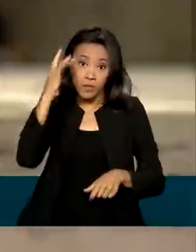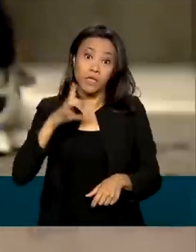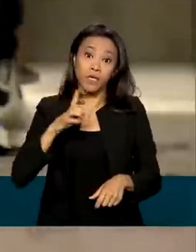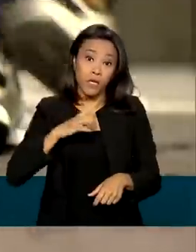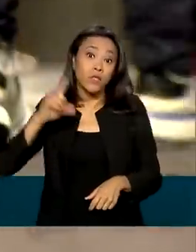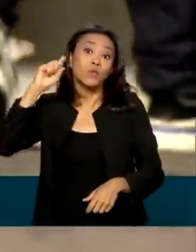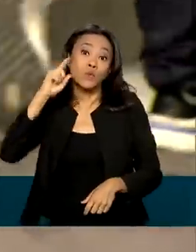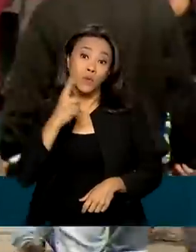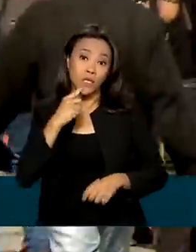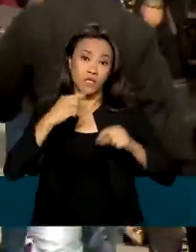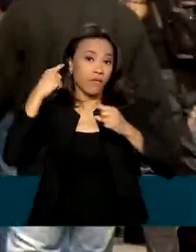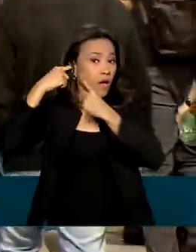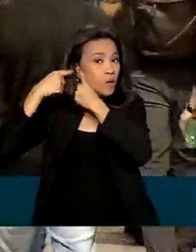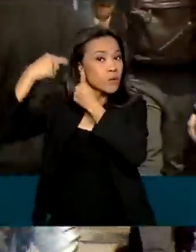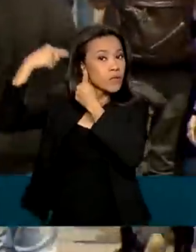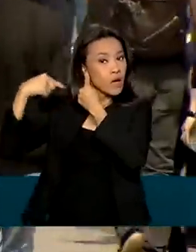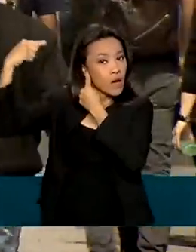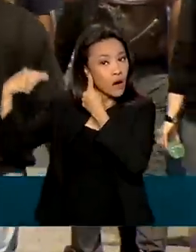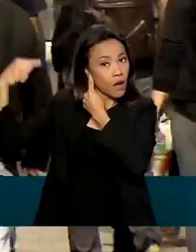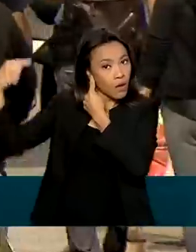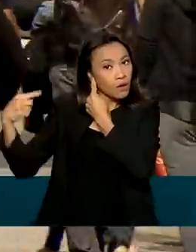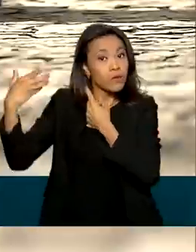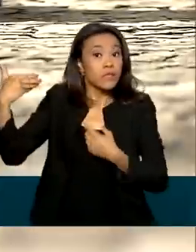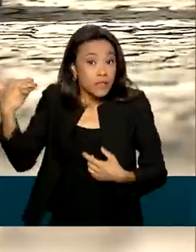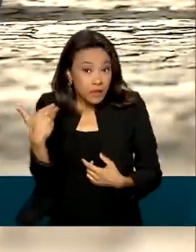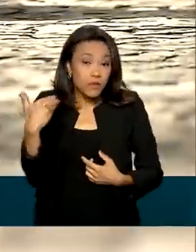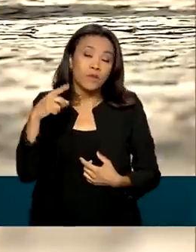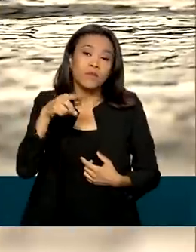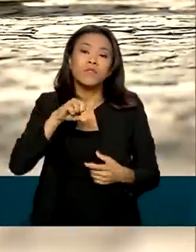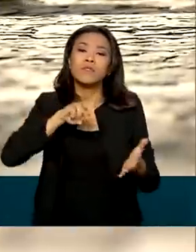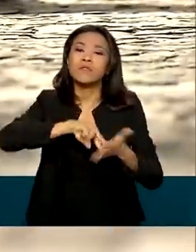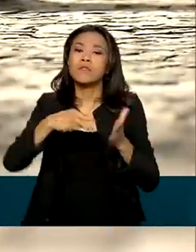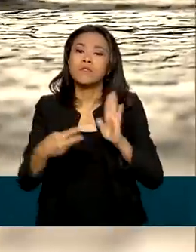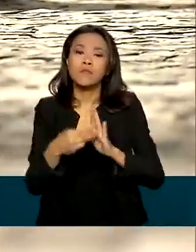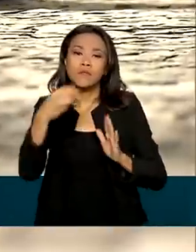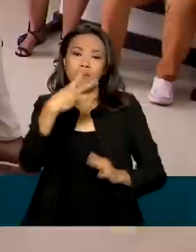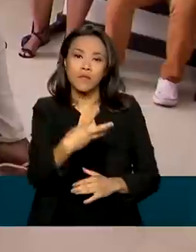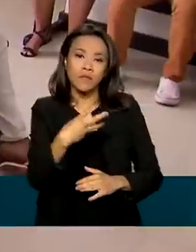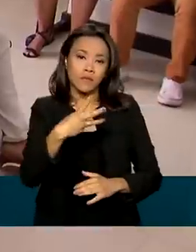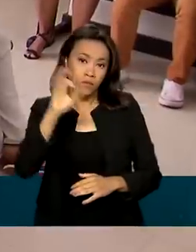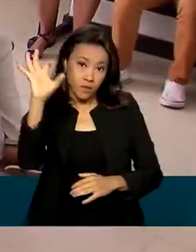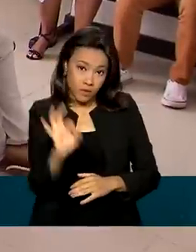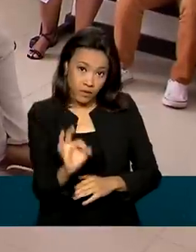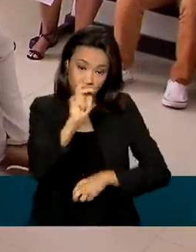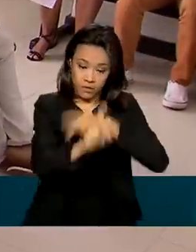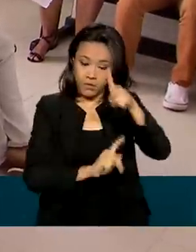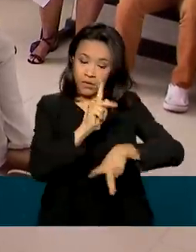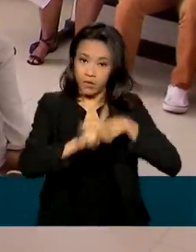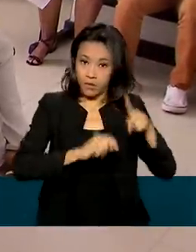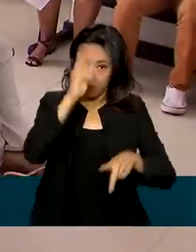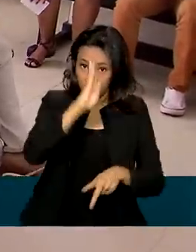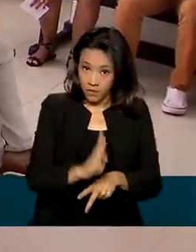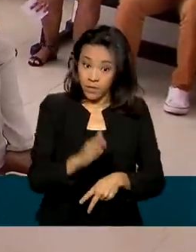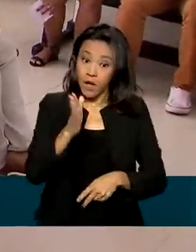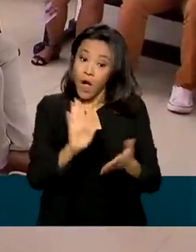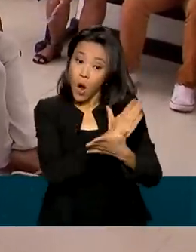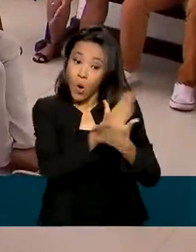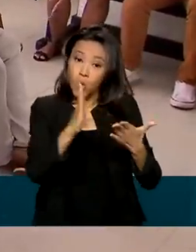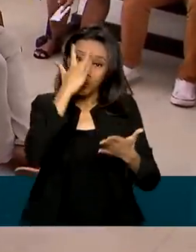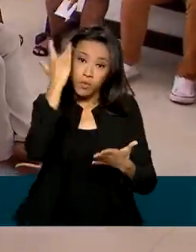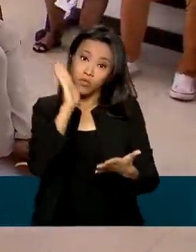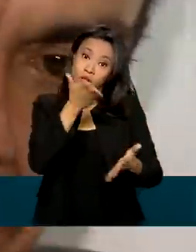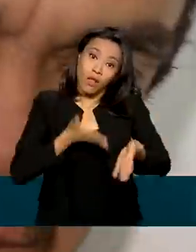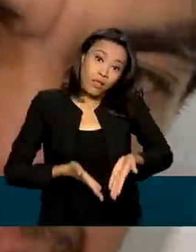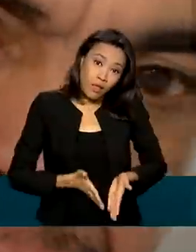em vários graus. Isso equivale a cerca de 3% da população. Algumas pessoas já nasceram com a